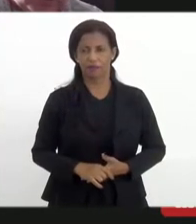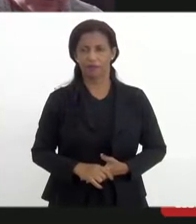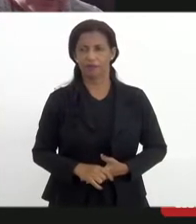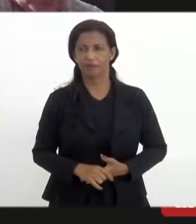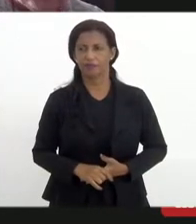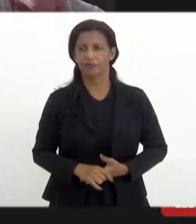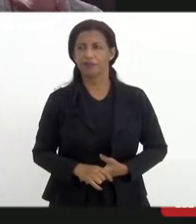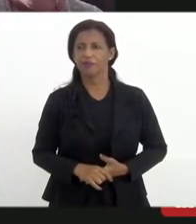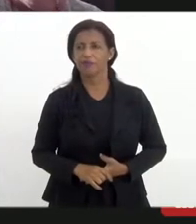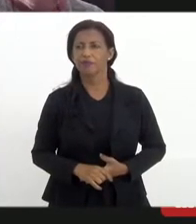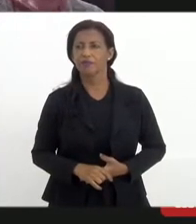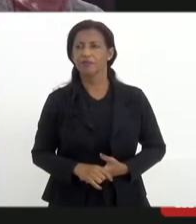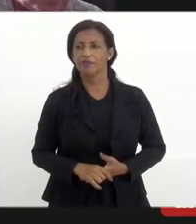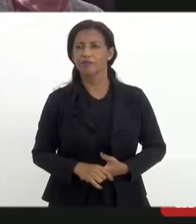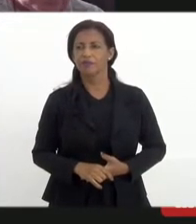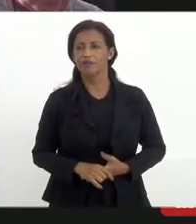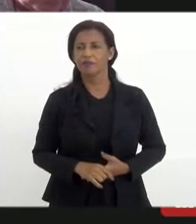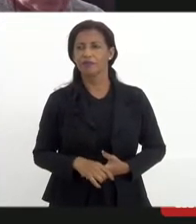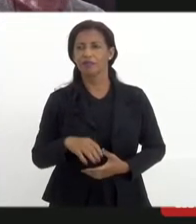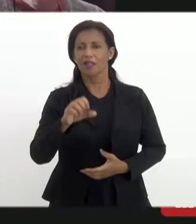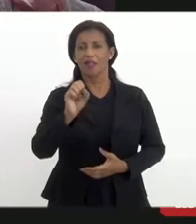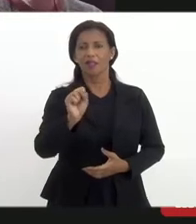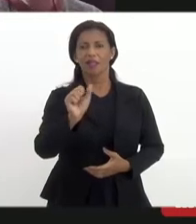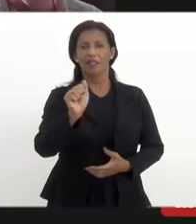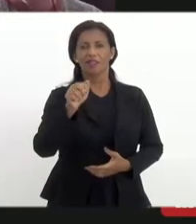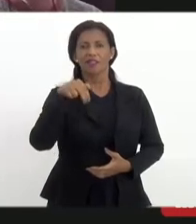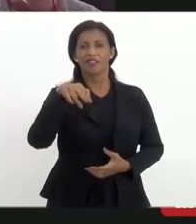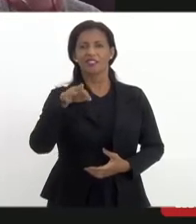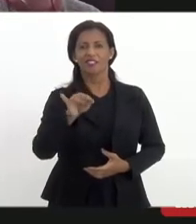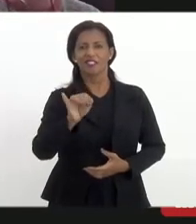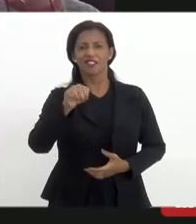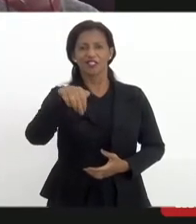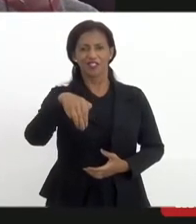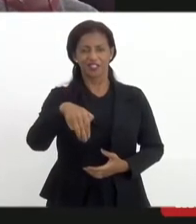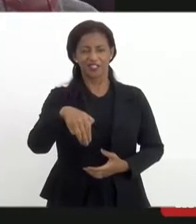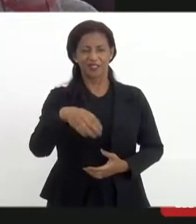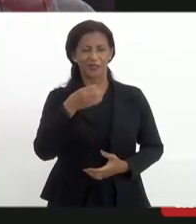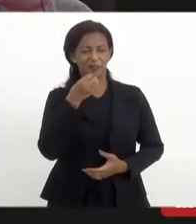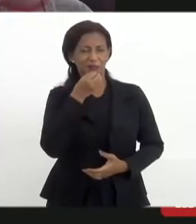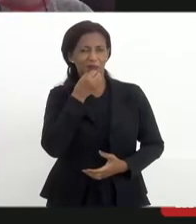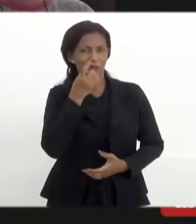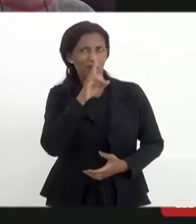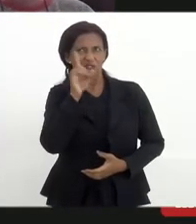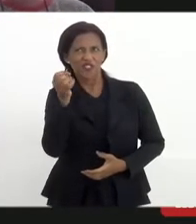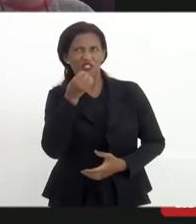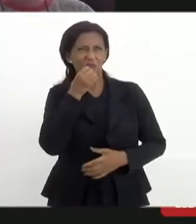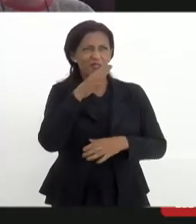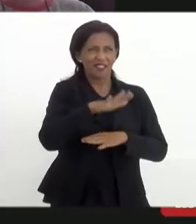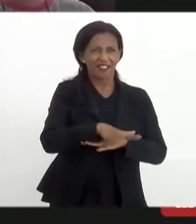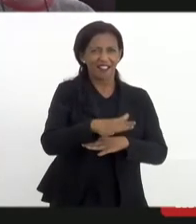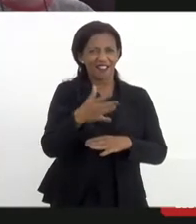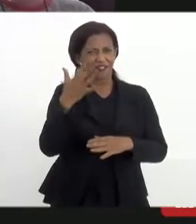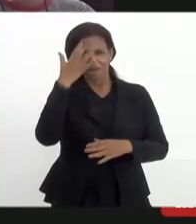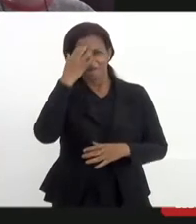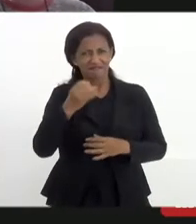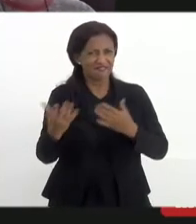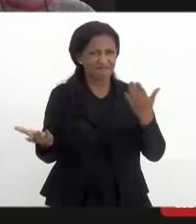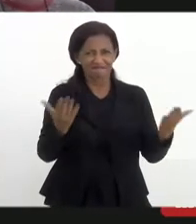Tem quem respondeu aqui no chat. Opa! Bom dia, boa tarde, não sei bem. Acho que é bom dia ainda, né?